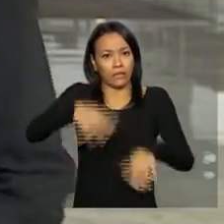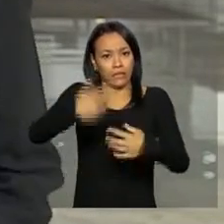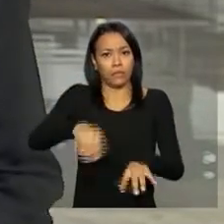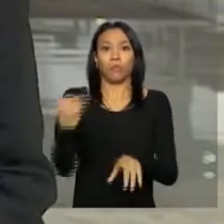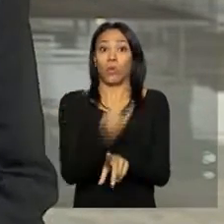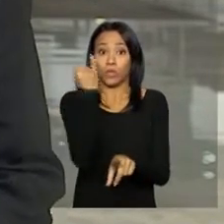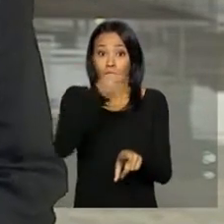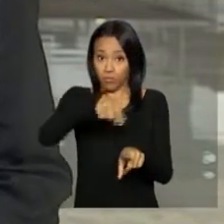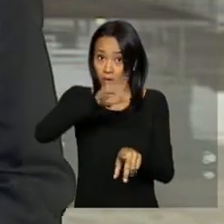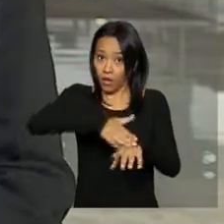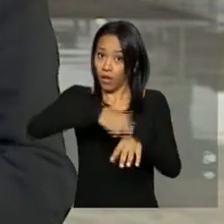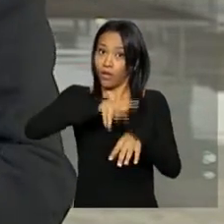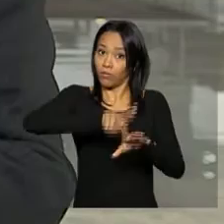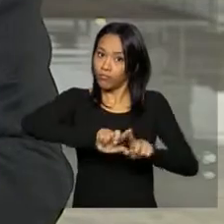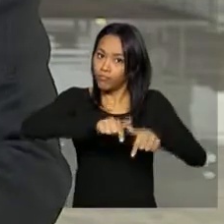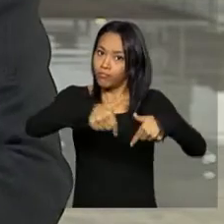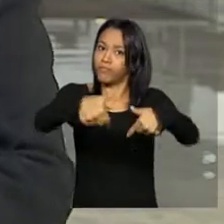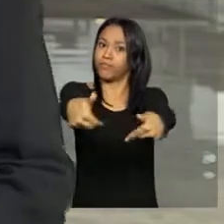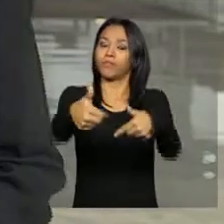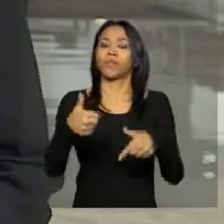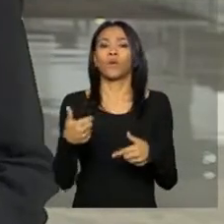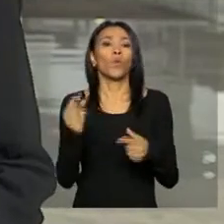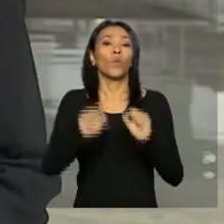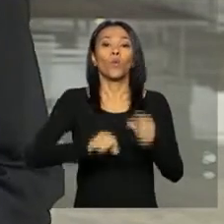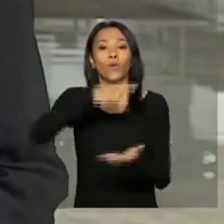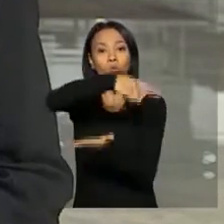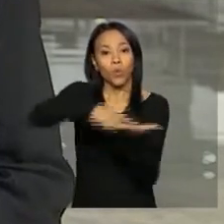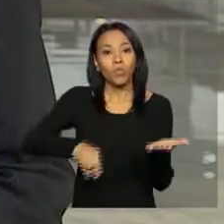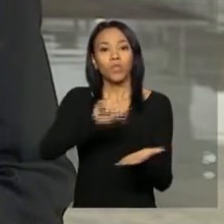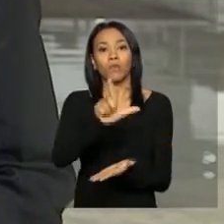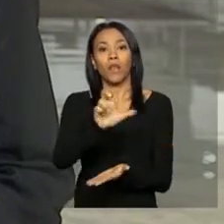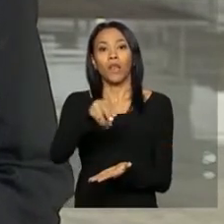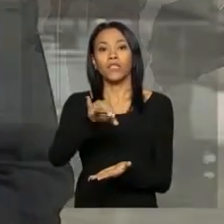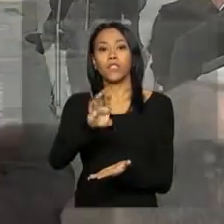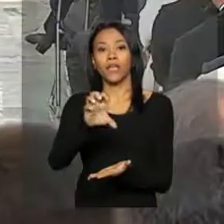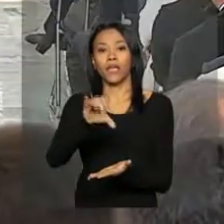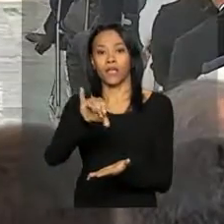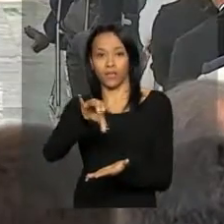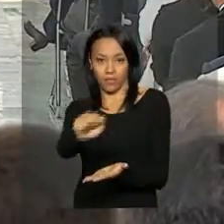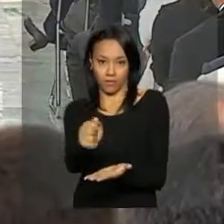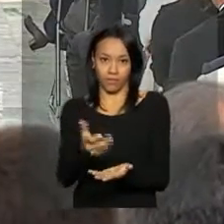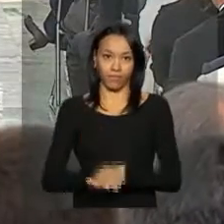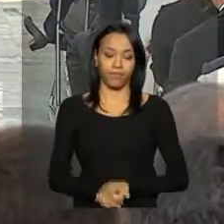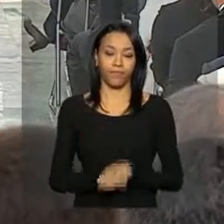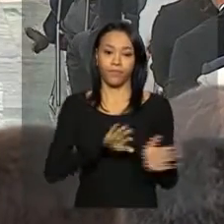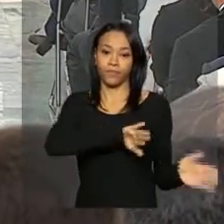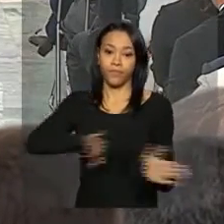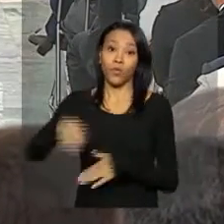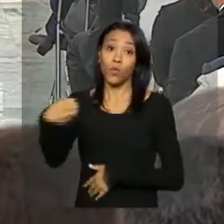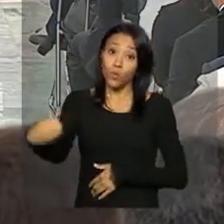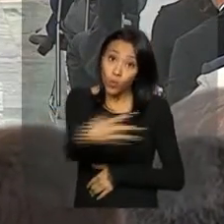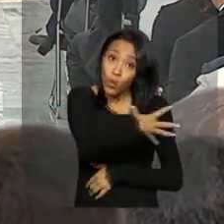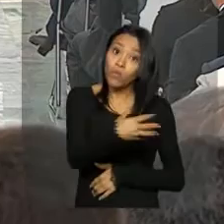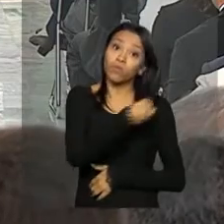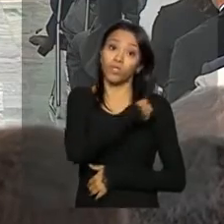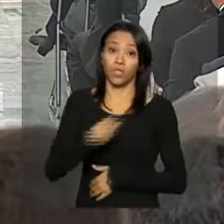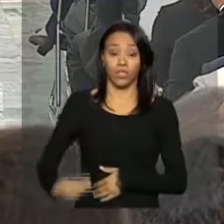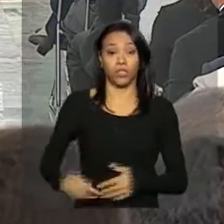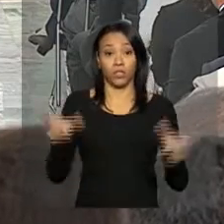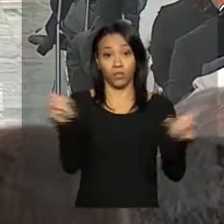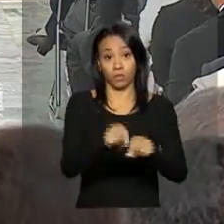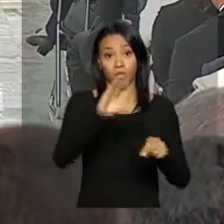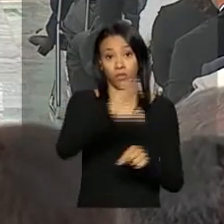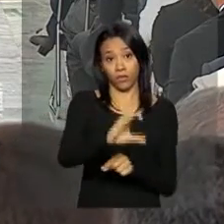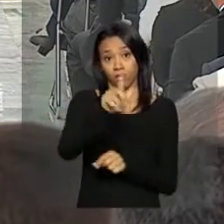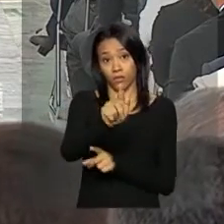de dar continuidade aos acordos de leniência. O novo ministro da CGU terá